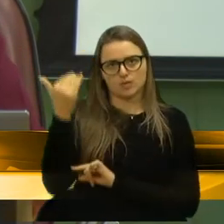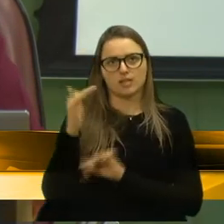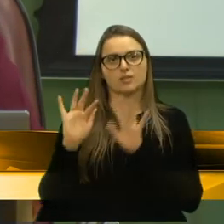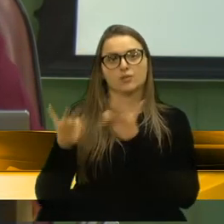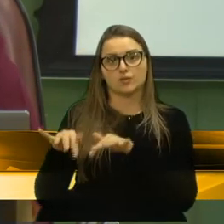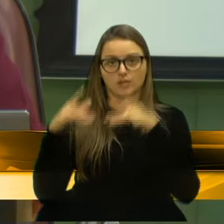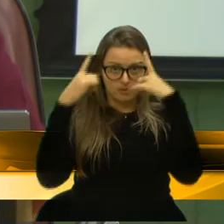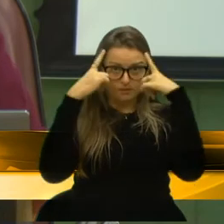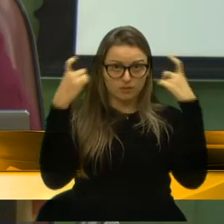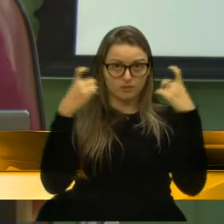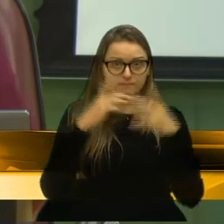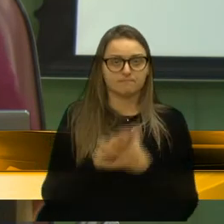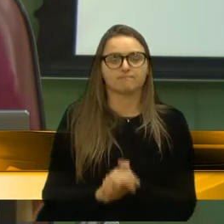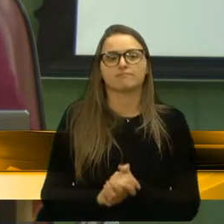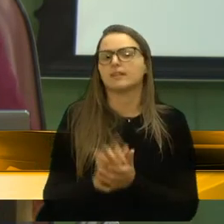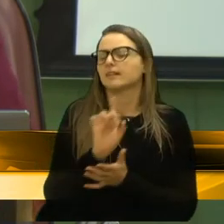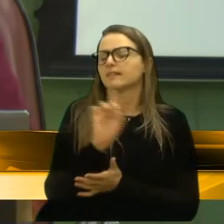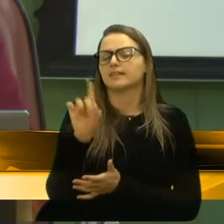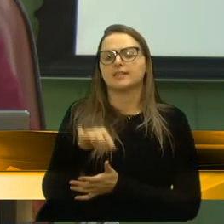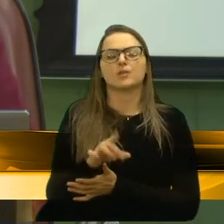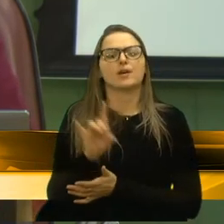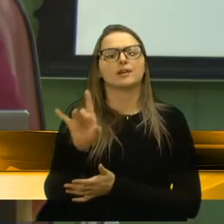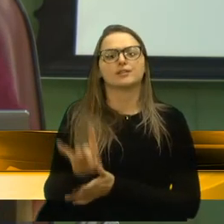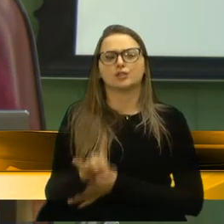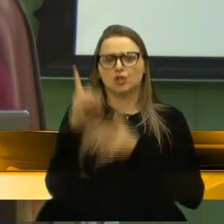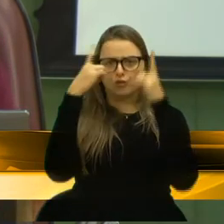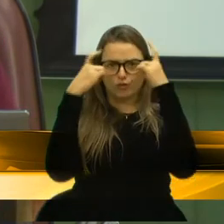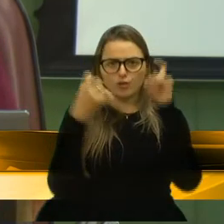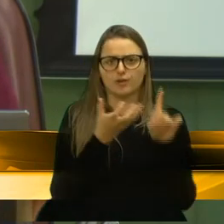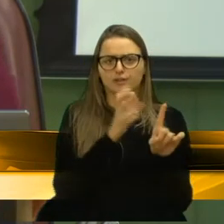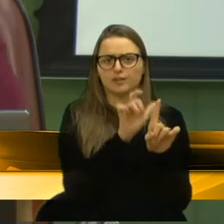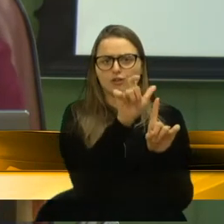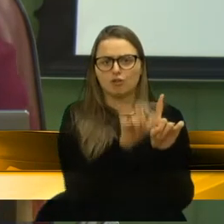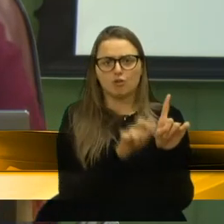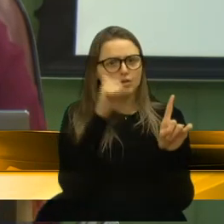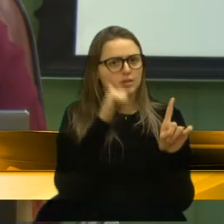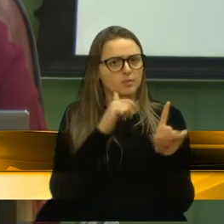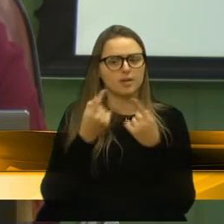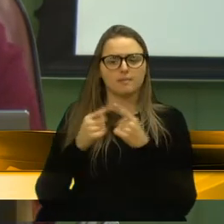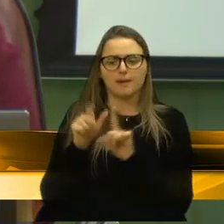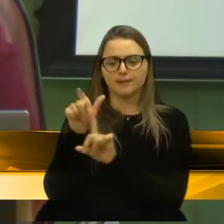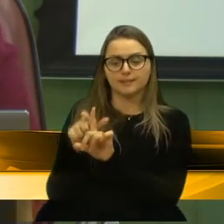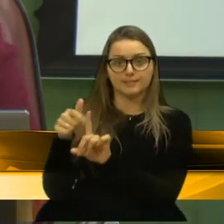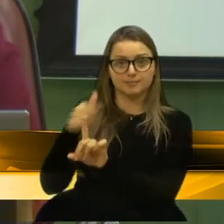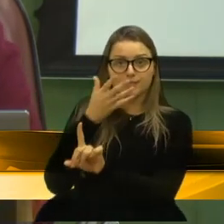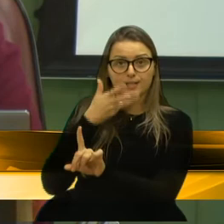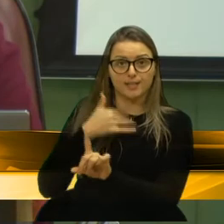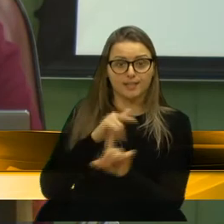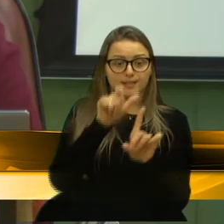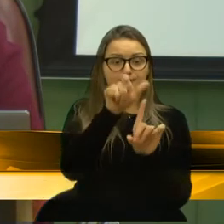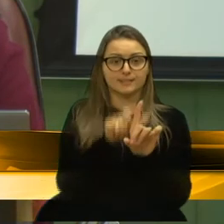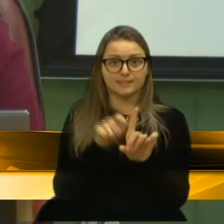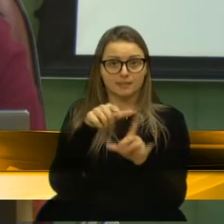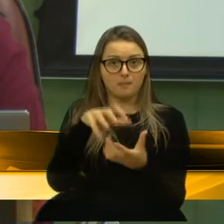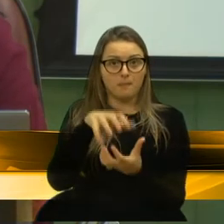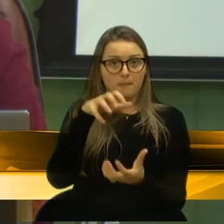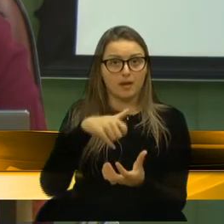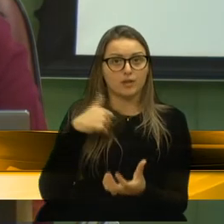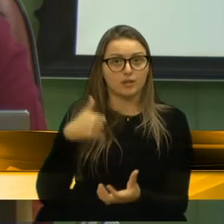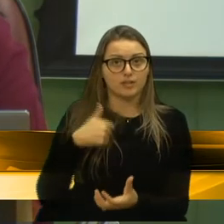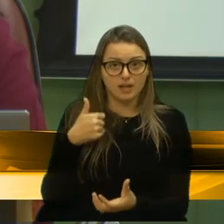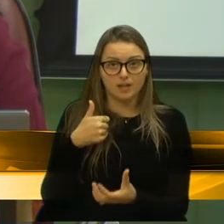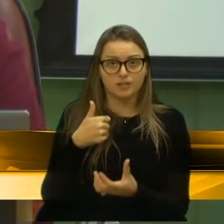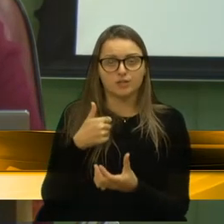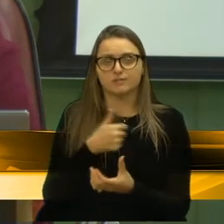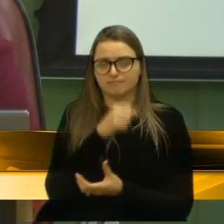violências. que não se tratam apenas de violência contra as mulheres, mas contra as crianças, contra idosos. E que, nesse momento